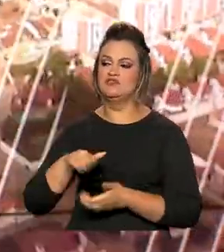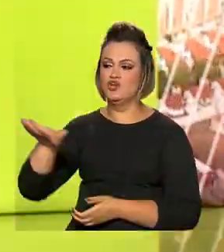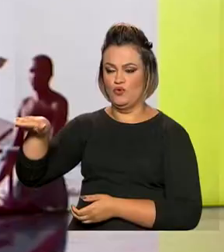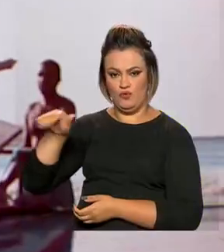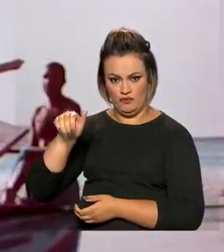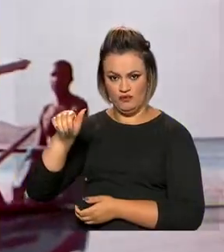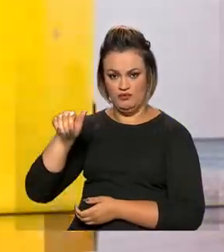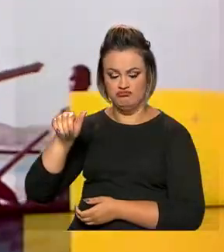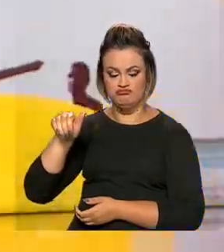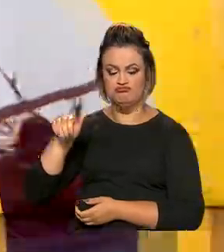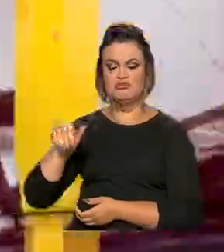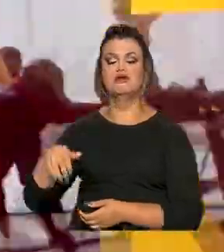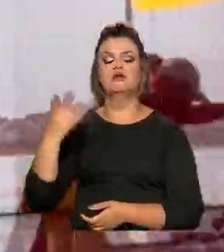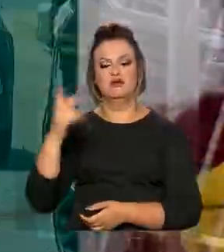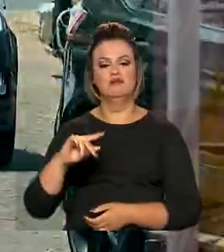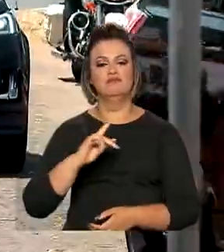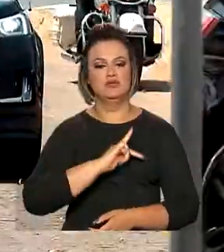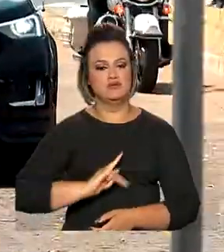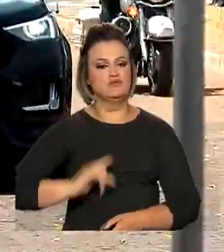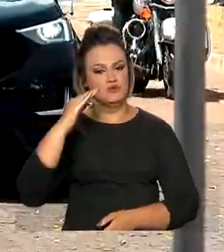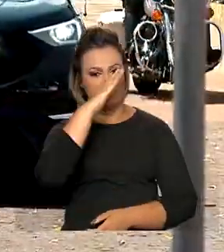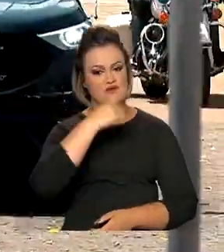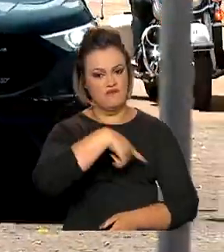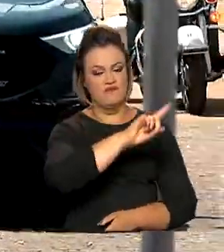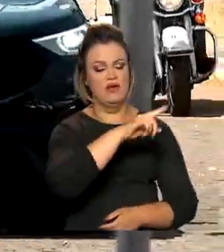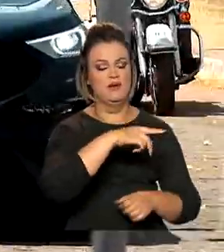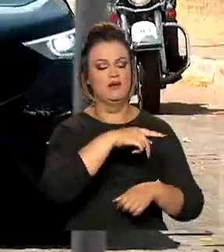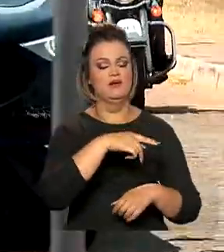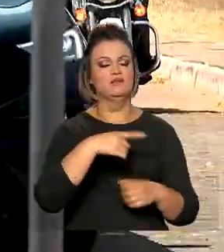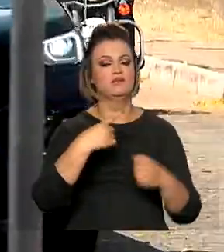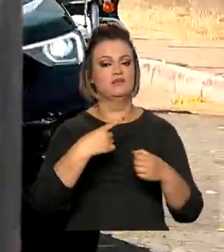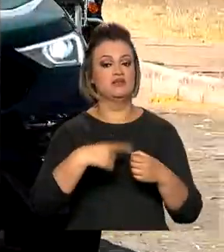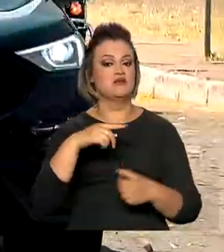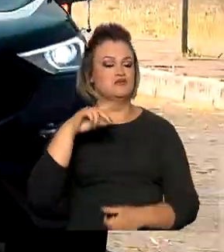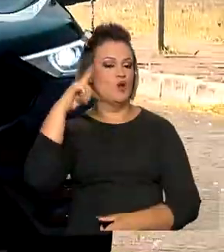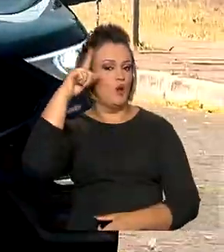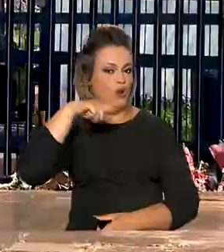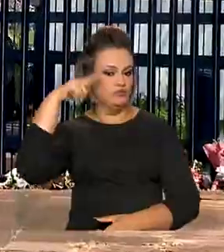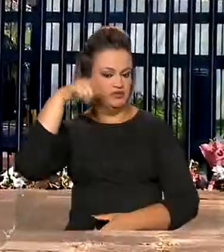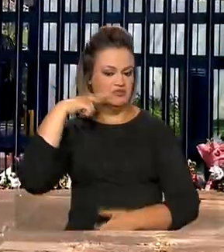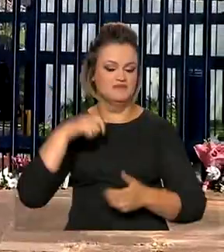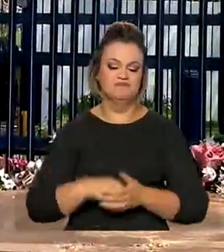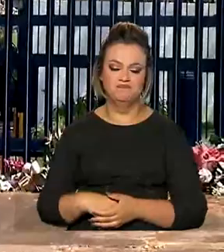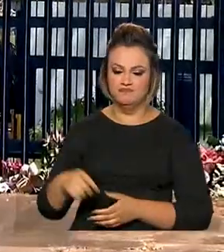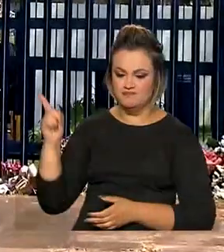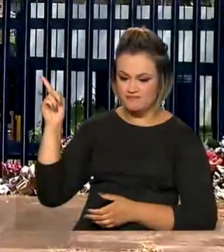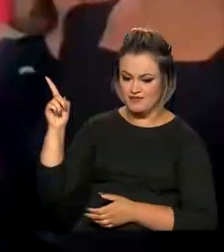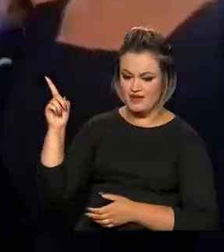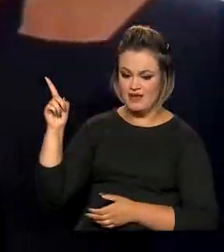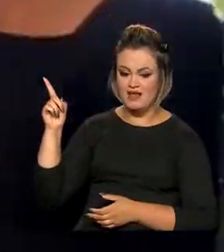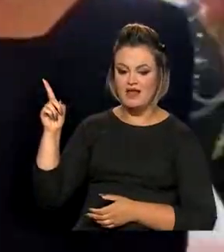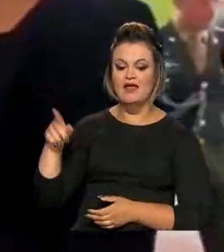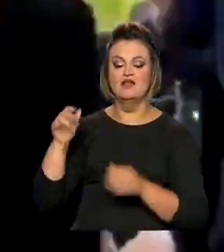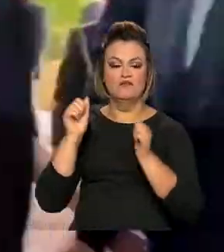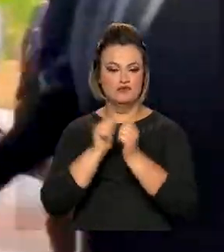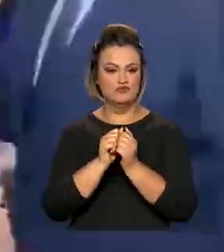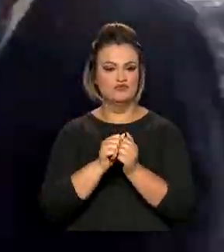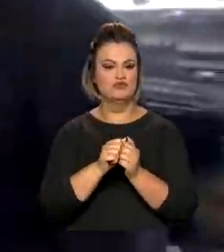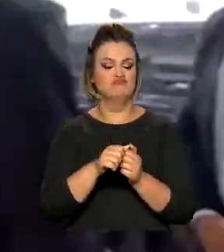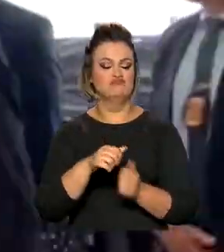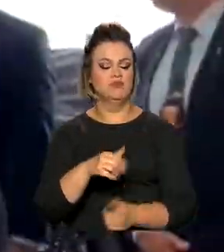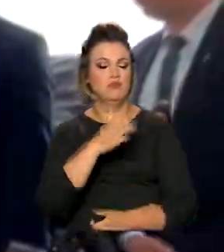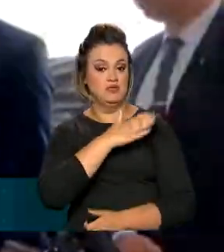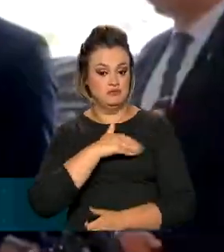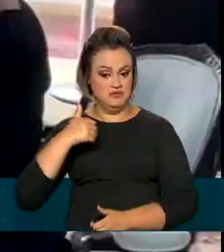confirmou a viagem para Londres. Em Brasília, o presidente foi à Embaixada do Reino Unido, acompanhado da Primeira-Dama